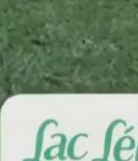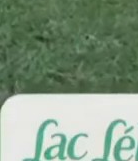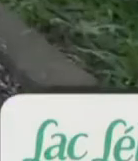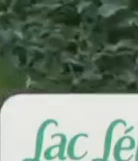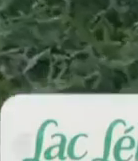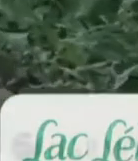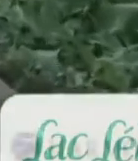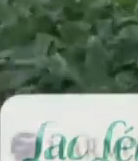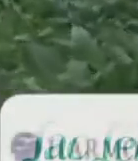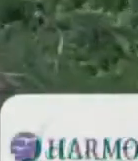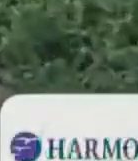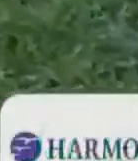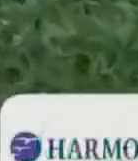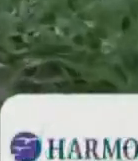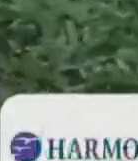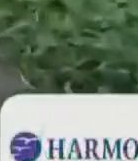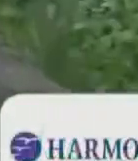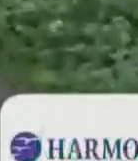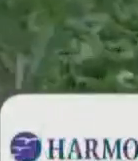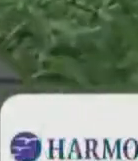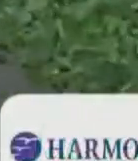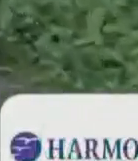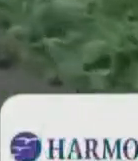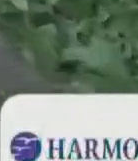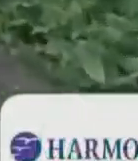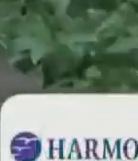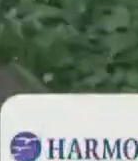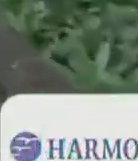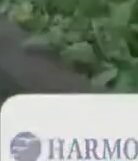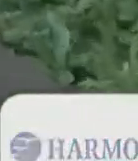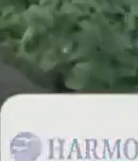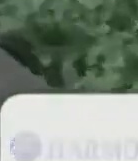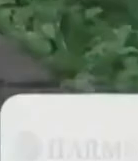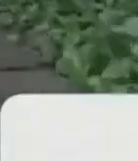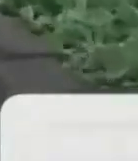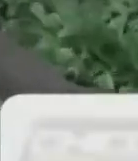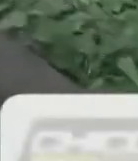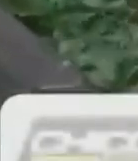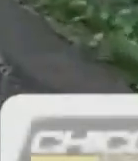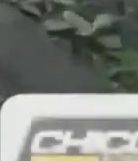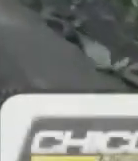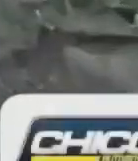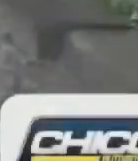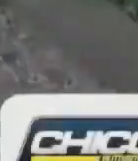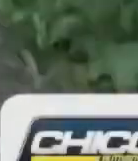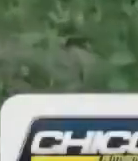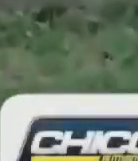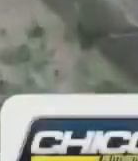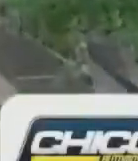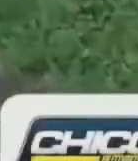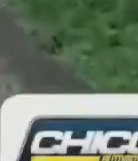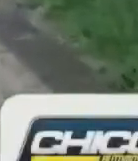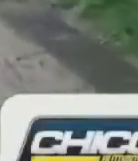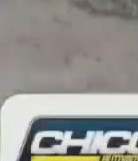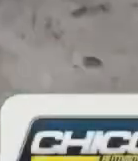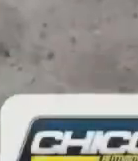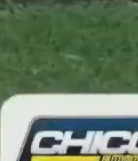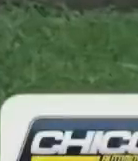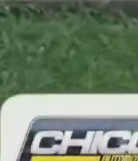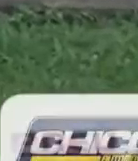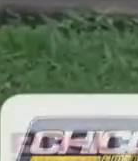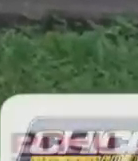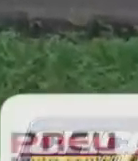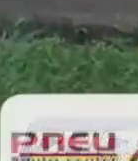pista de corrida uma cancha de areia onde elas treinam o salto e treinam uma parte da corrida dos 100 metros